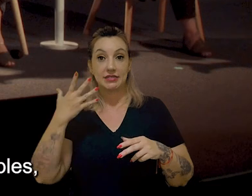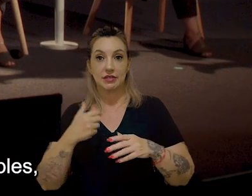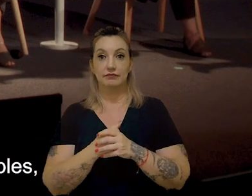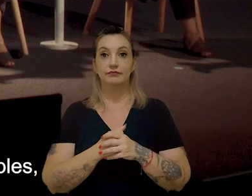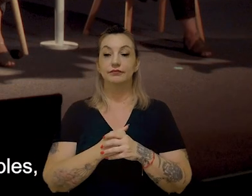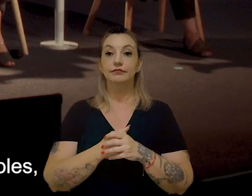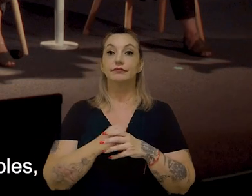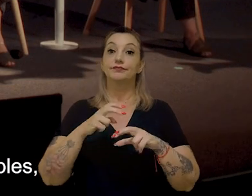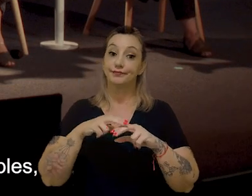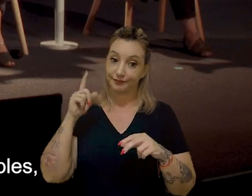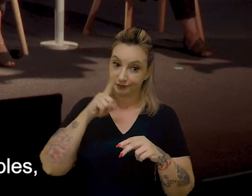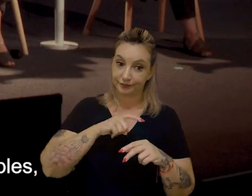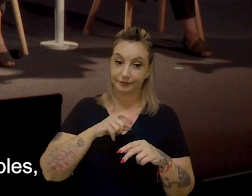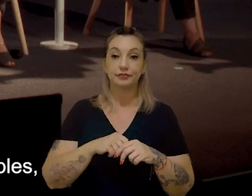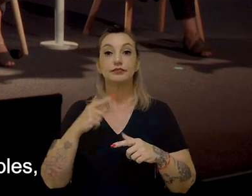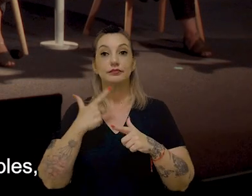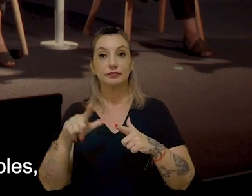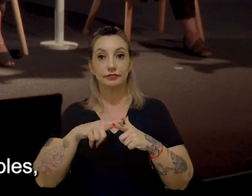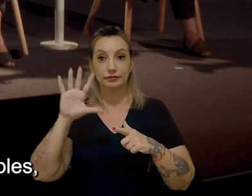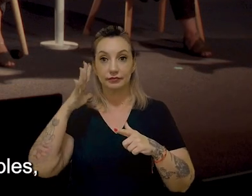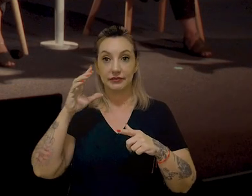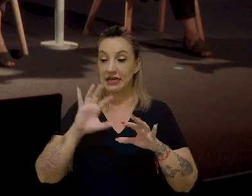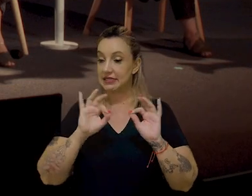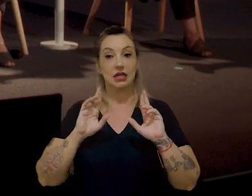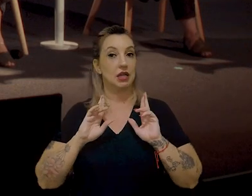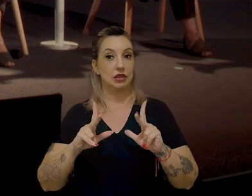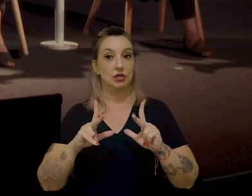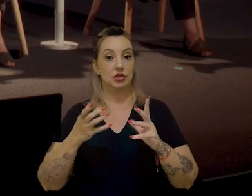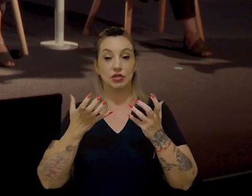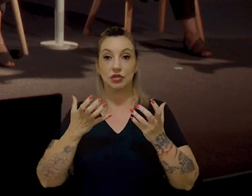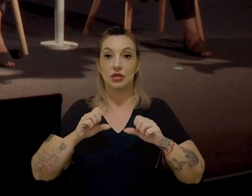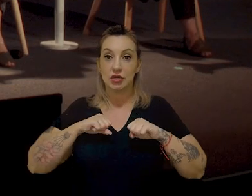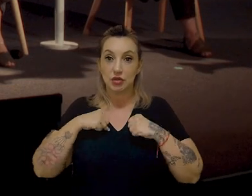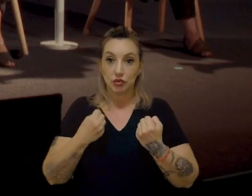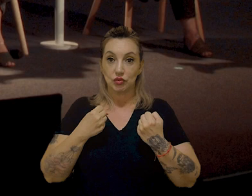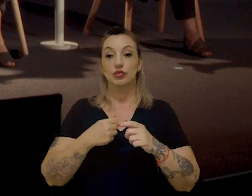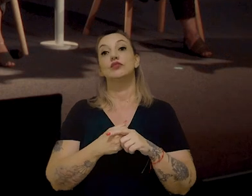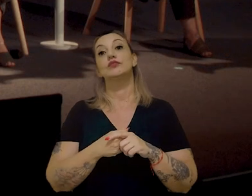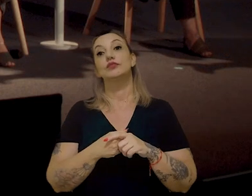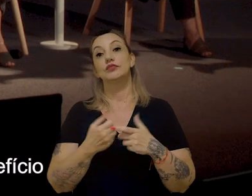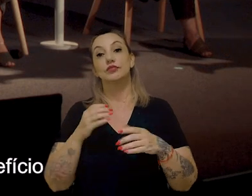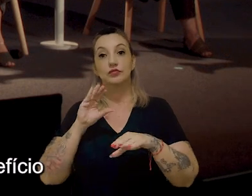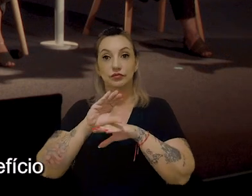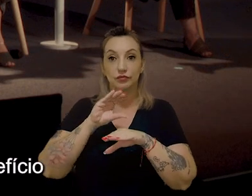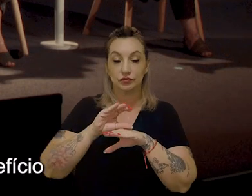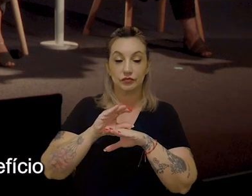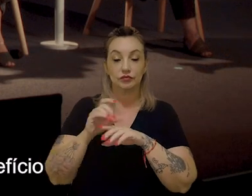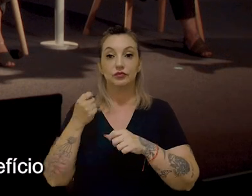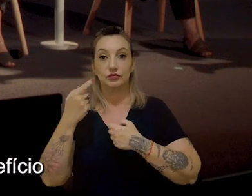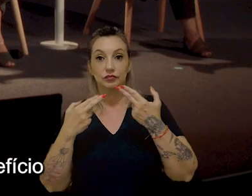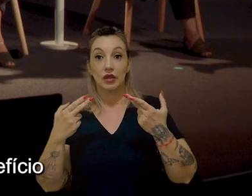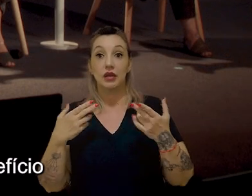Então, por mais difícil que seja, e os problemas climáticos não são simples, eles requerem esforço, requerem investimento eventualmente,